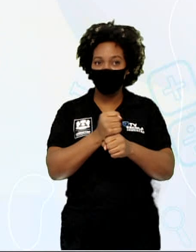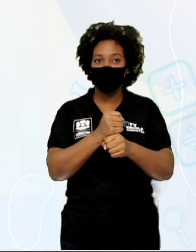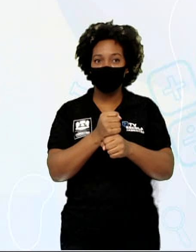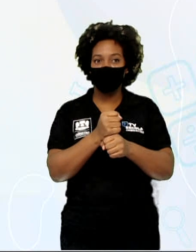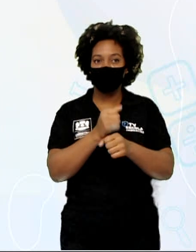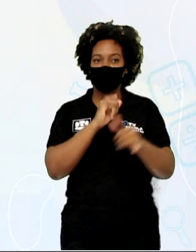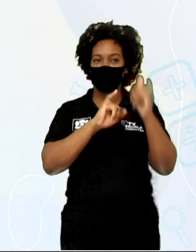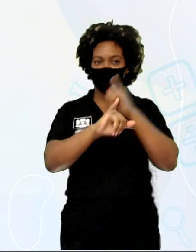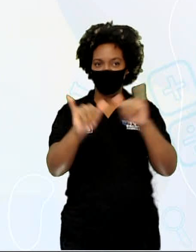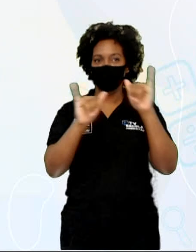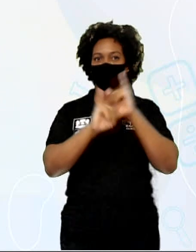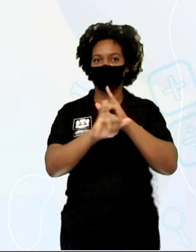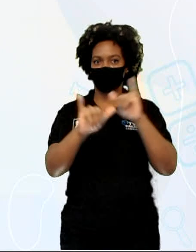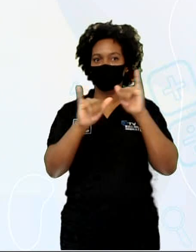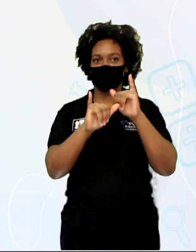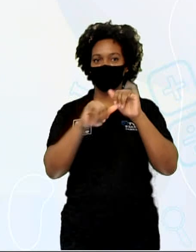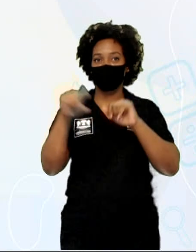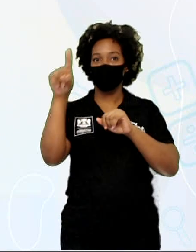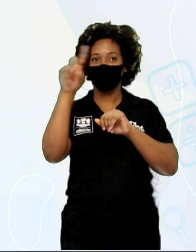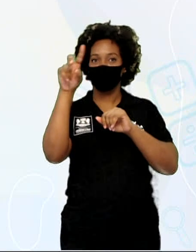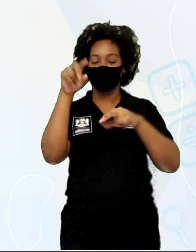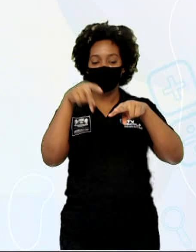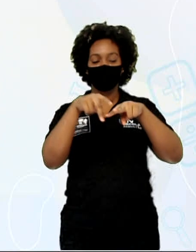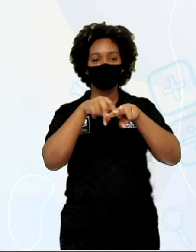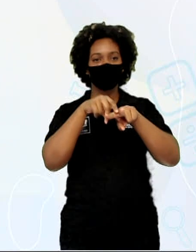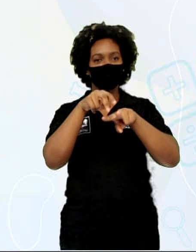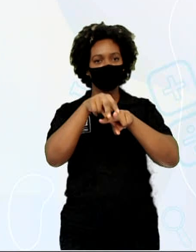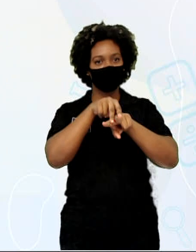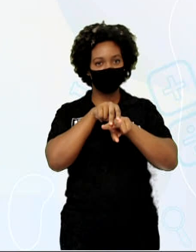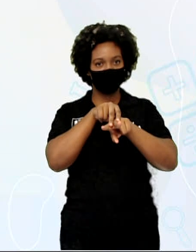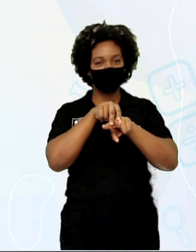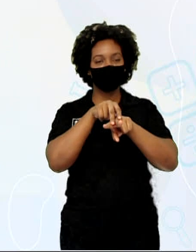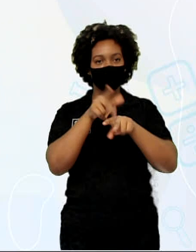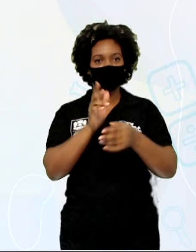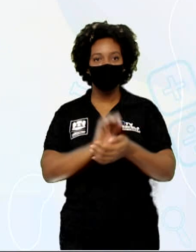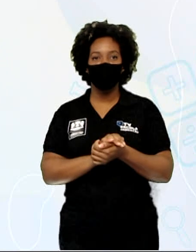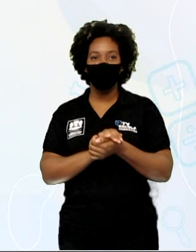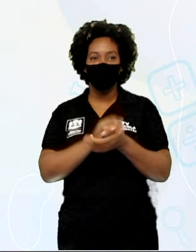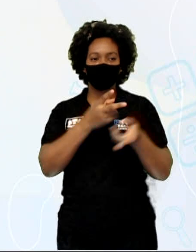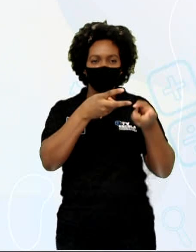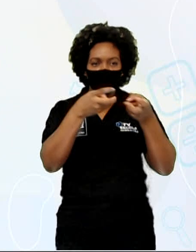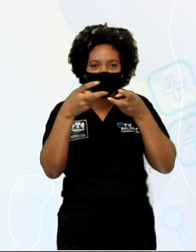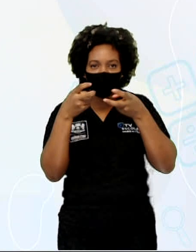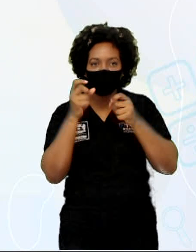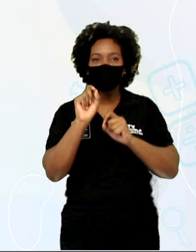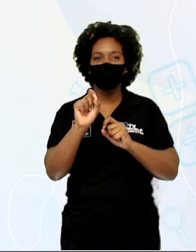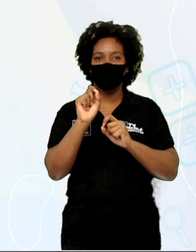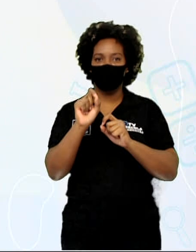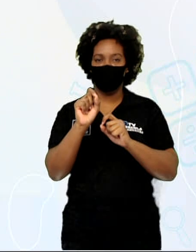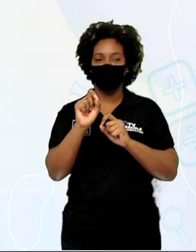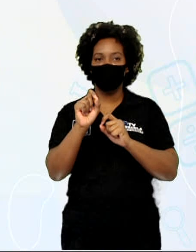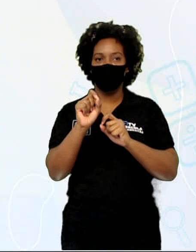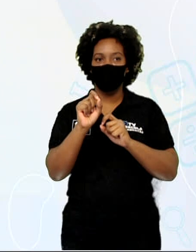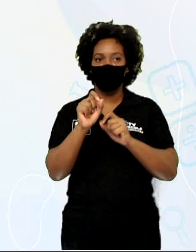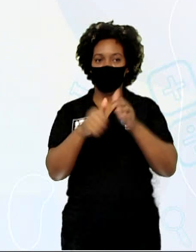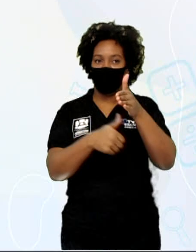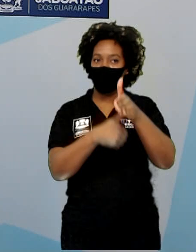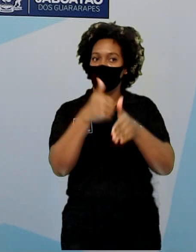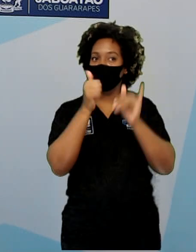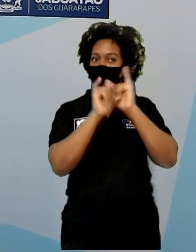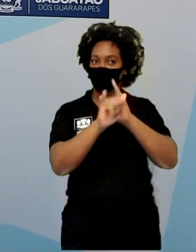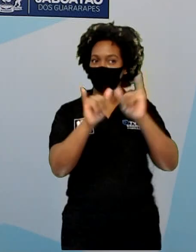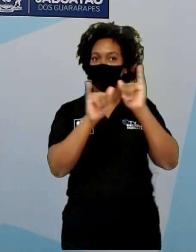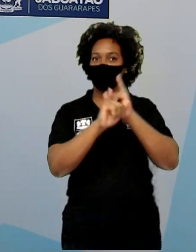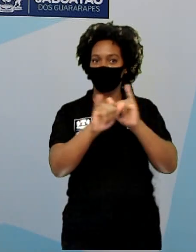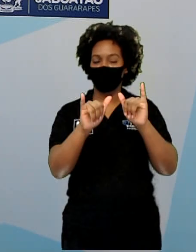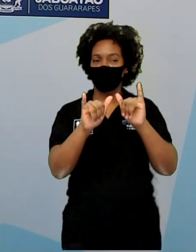cima eu já tenho das sandálias havaianas. Então vocês percebem que aqui no primeiro eu